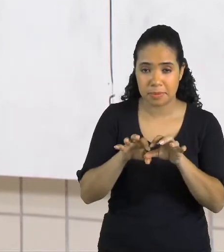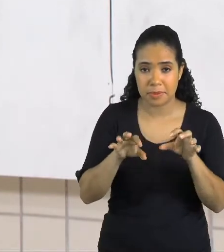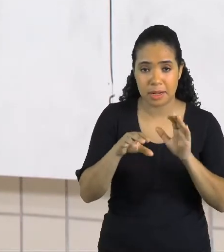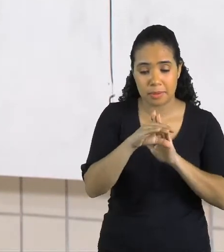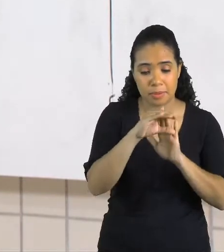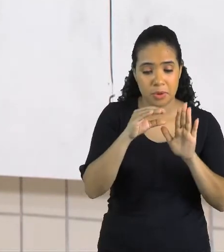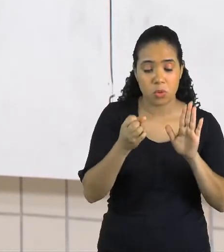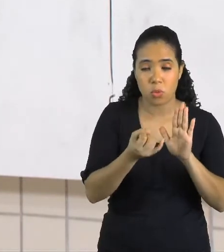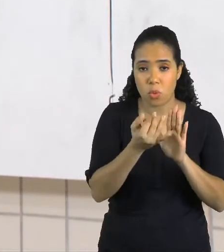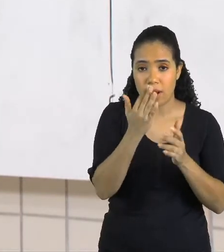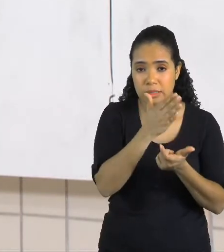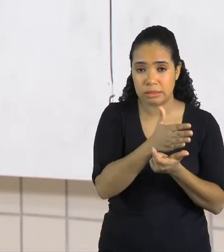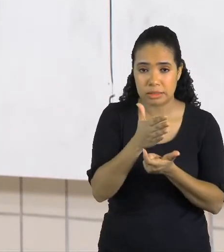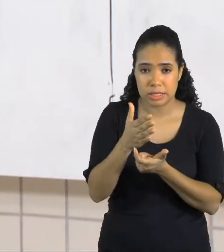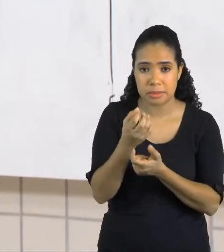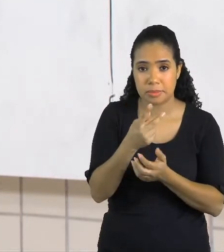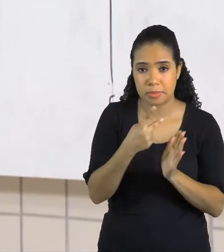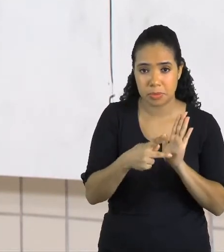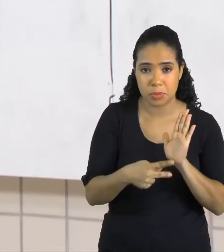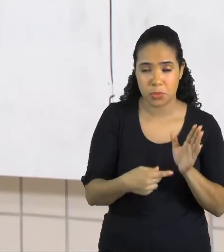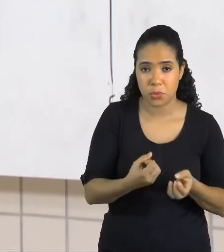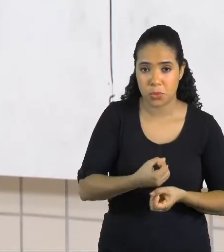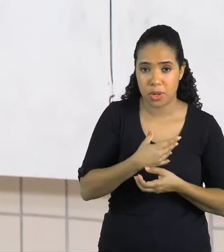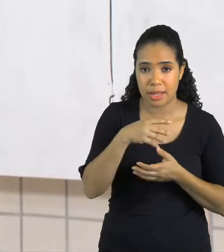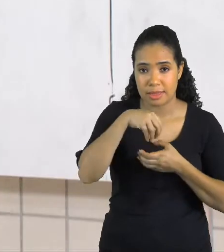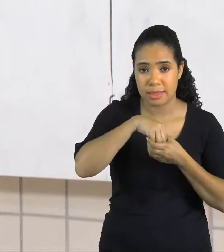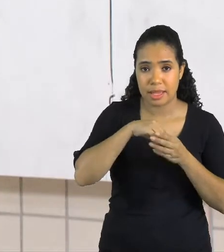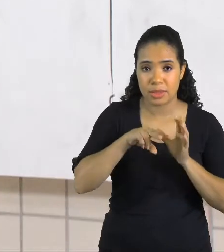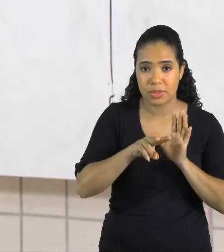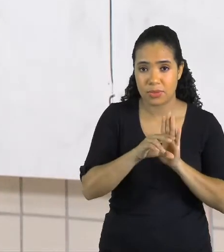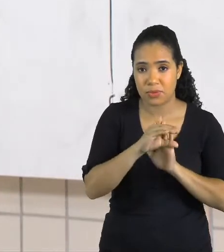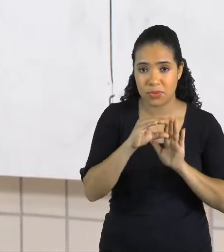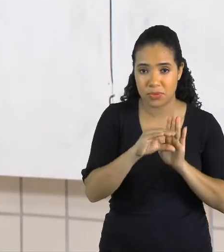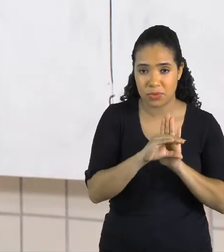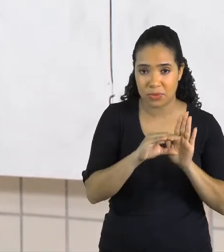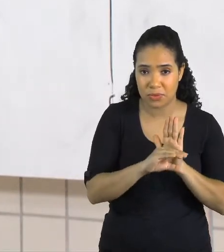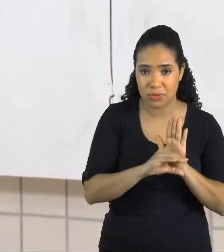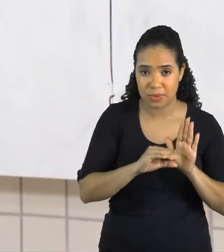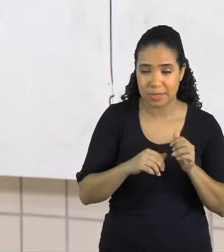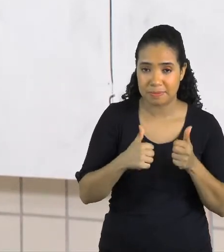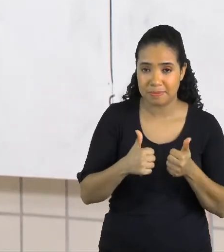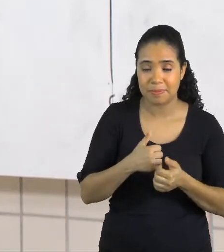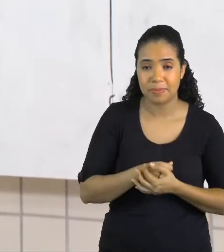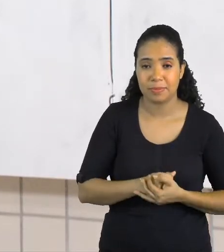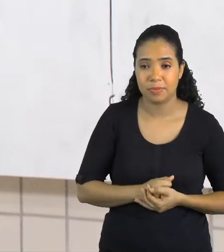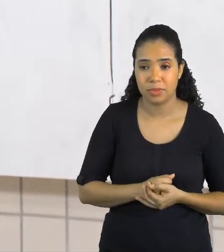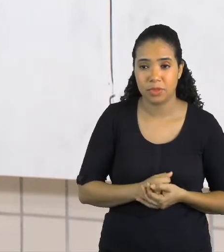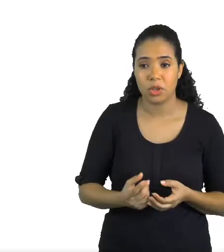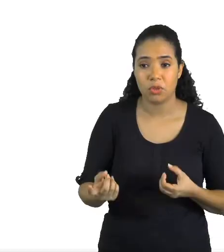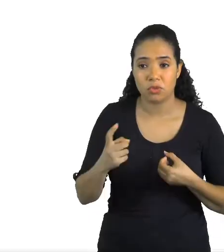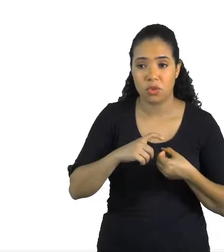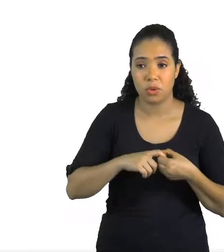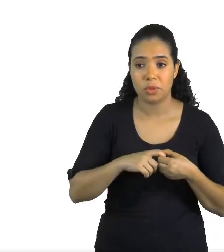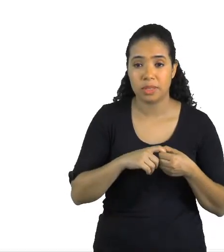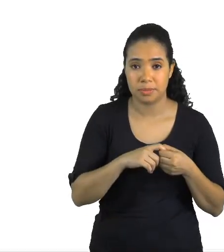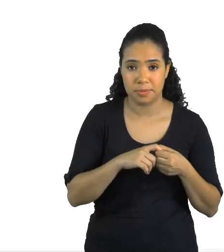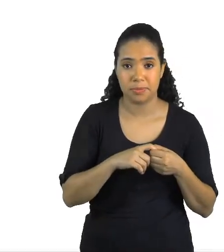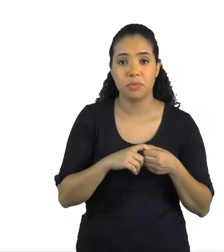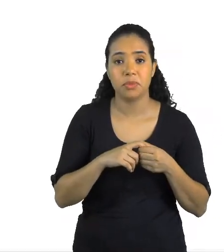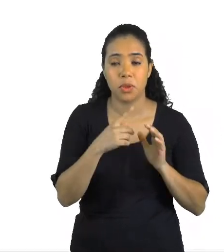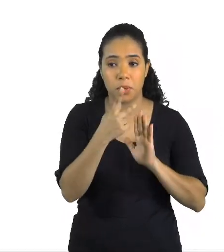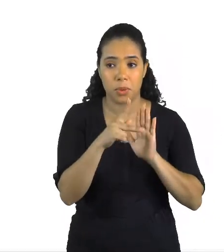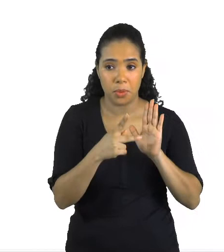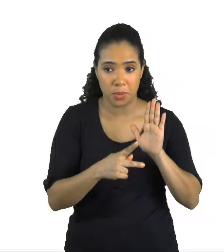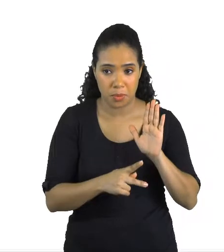vê quantas sílabas poéticas tem aquele verso. Voltamos aqui. O poema, ele